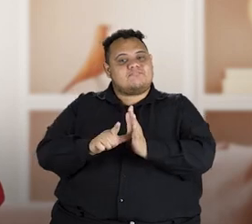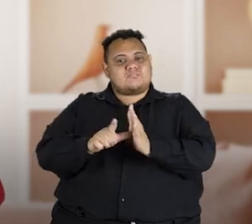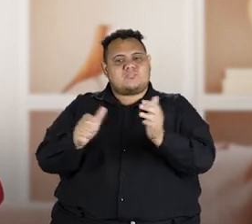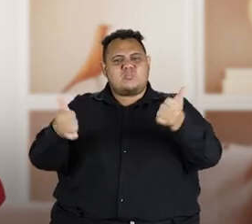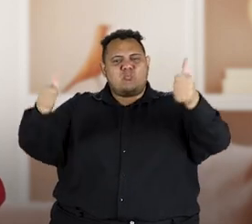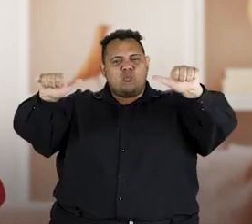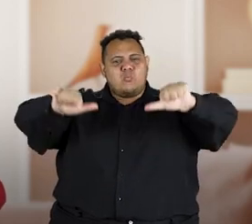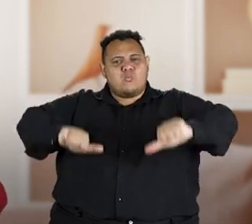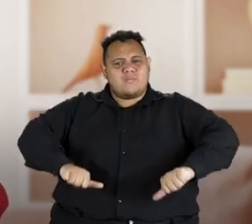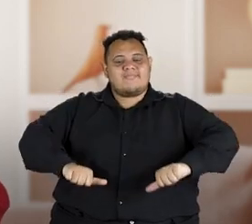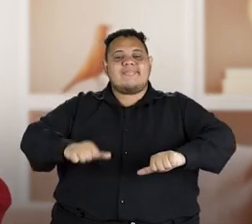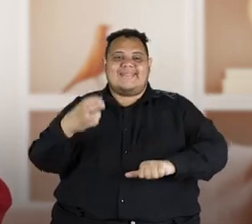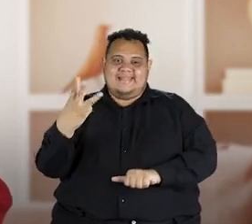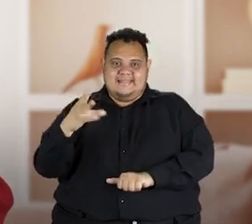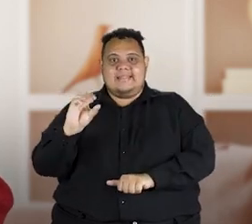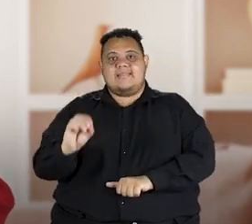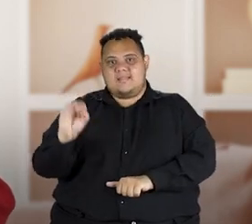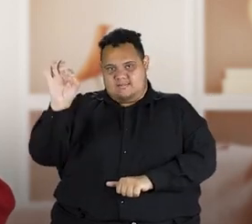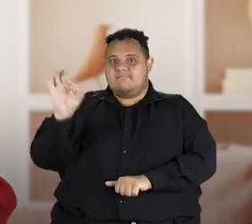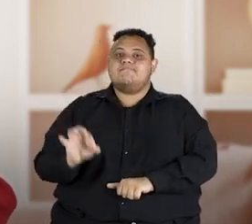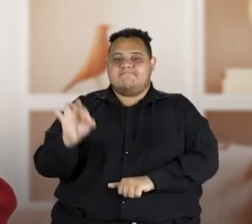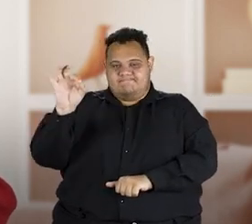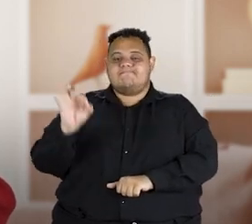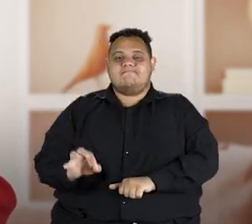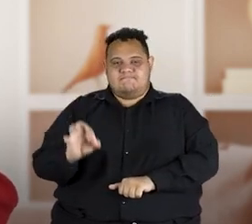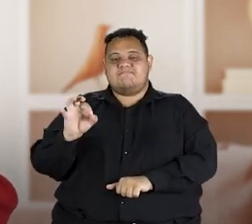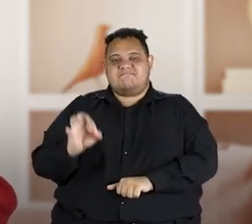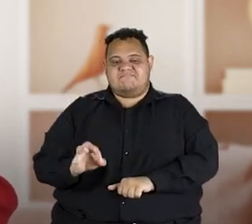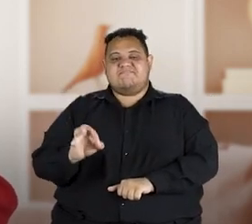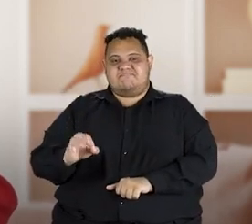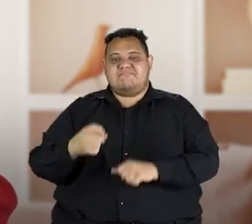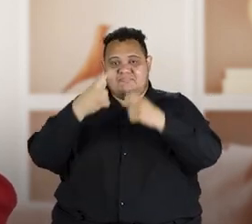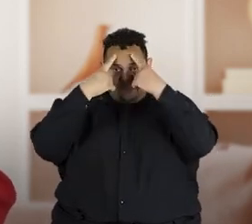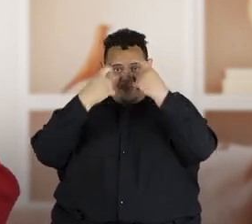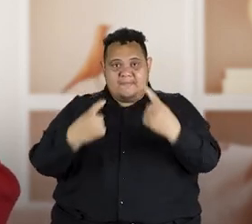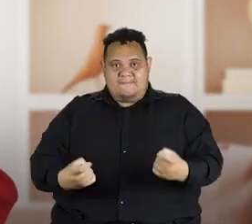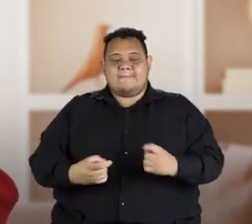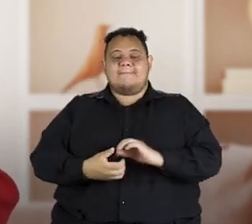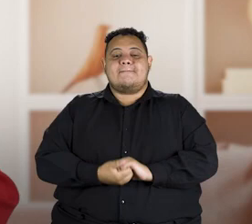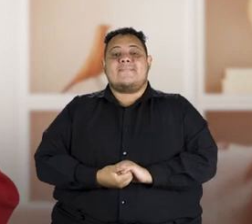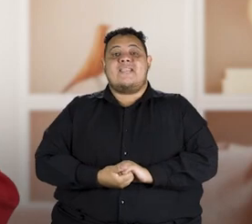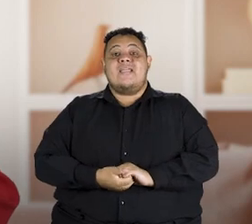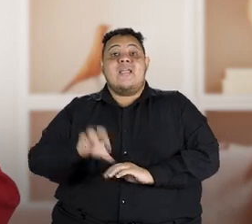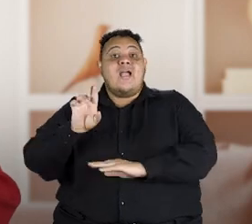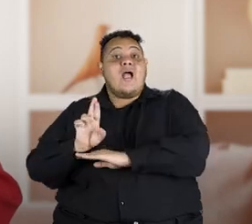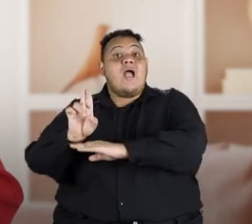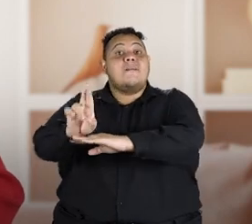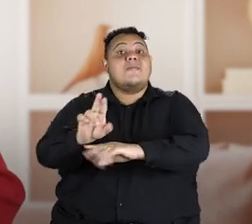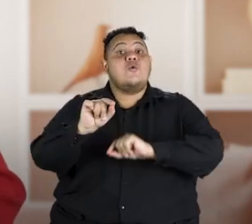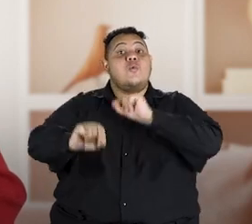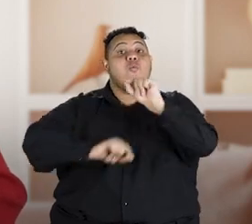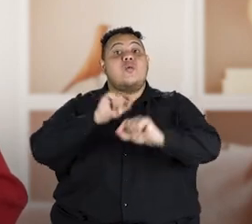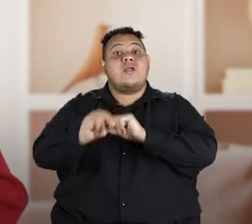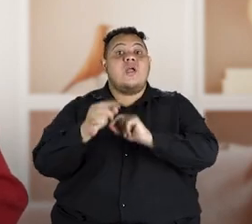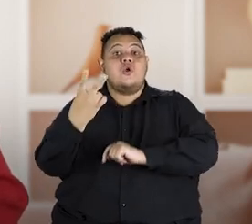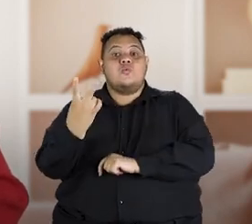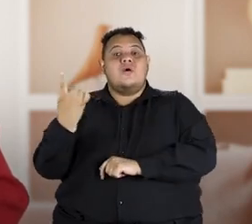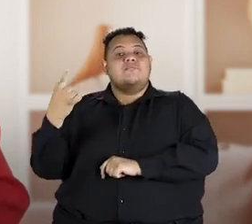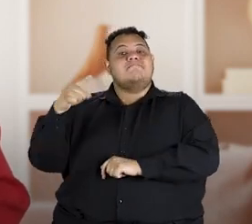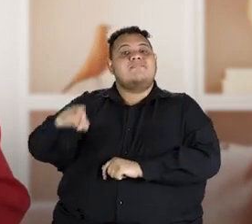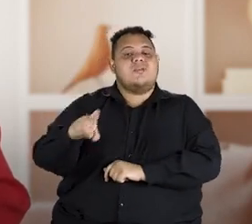queda é de 30% nos homicídios. Isso representa 2